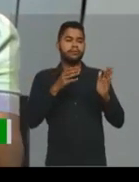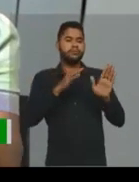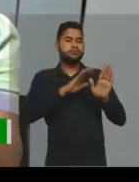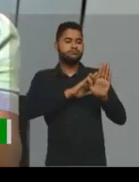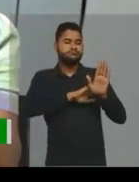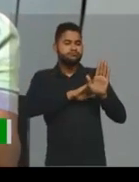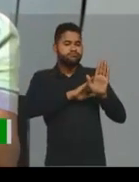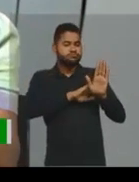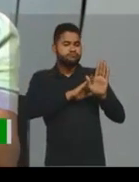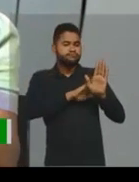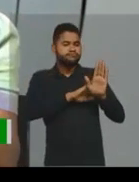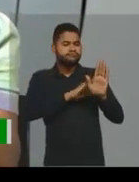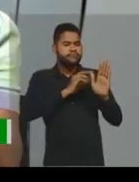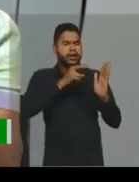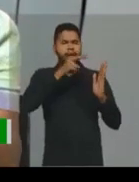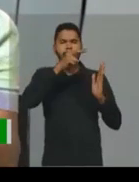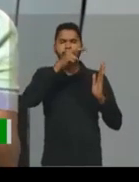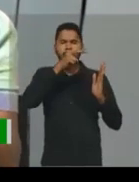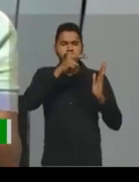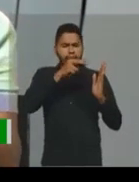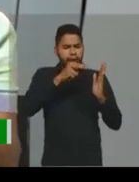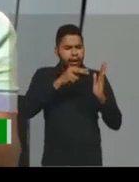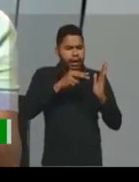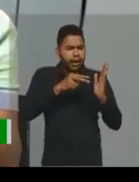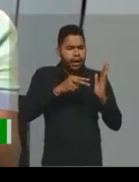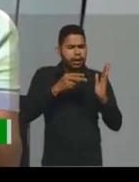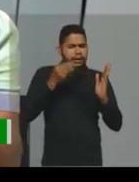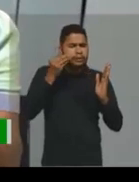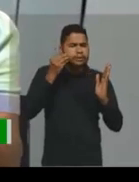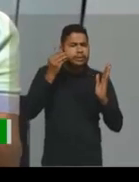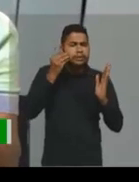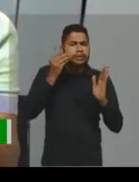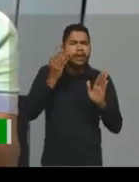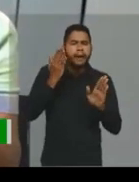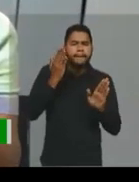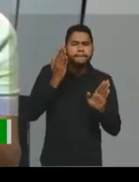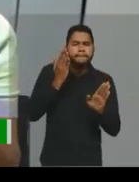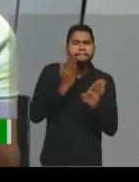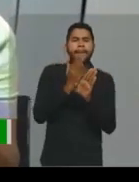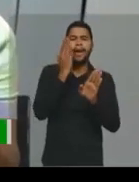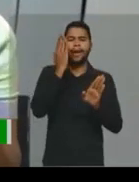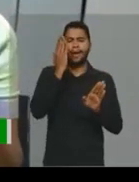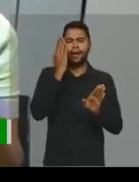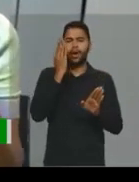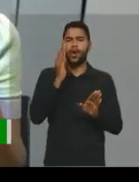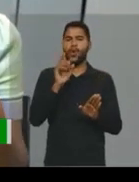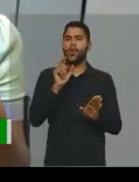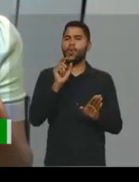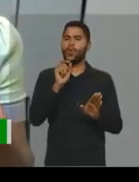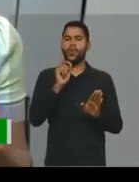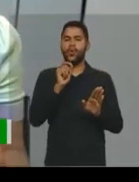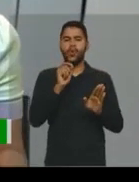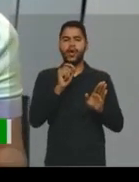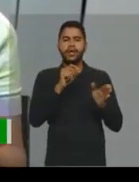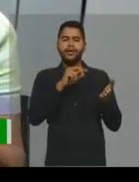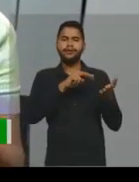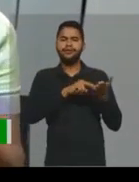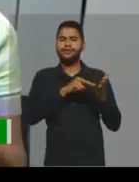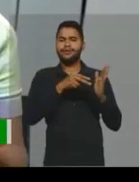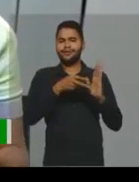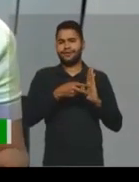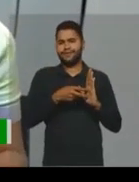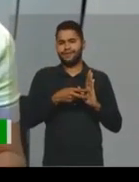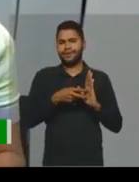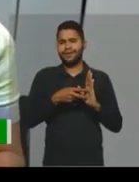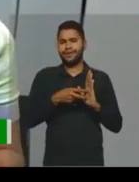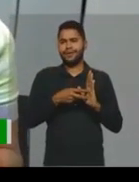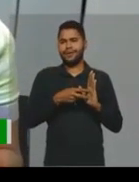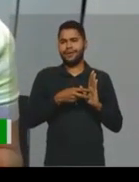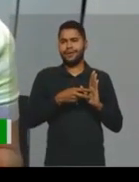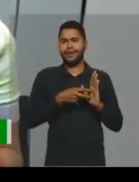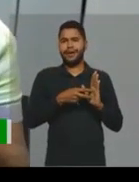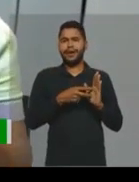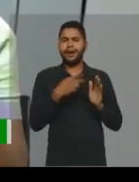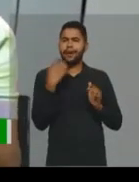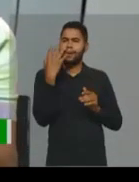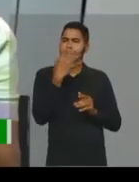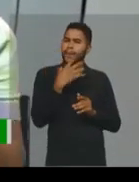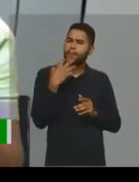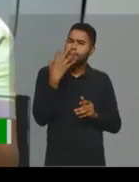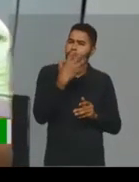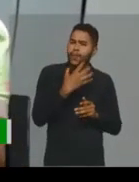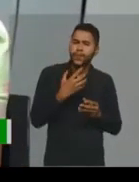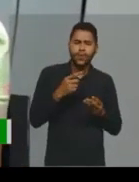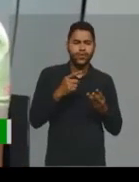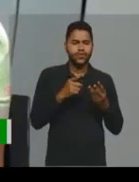Porque você precisa descobrir ali o que é aquele poema, aquela música,